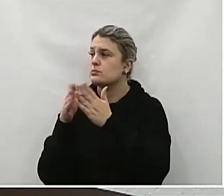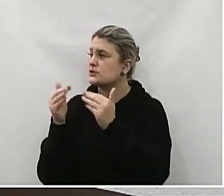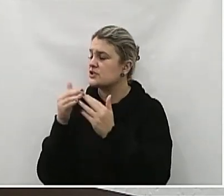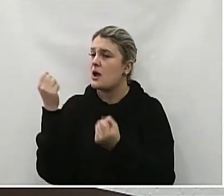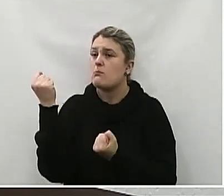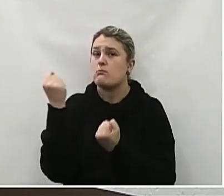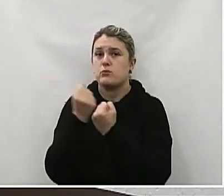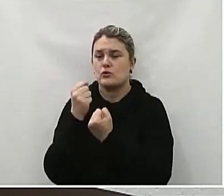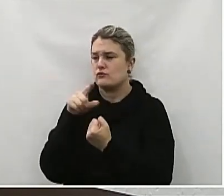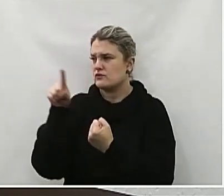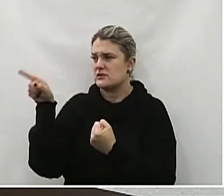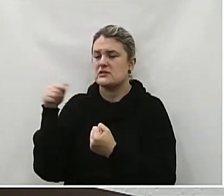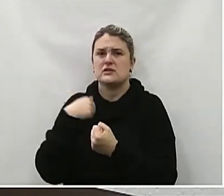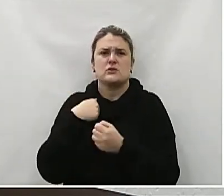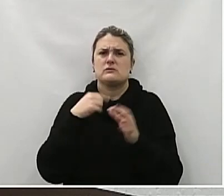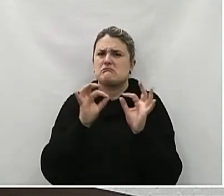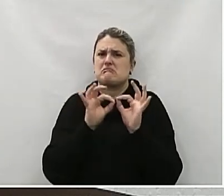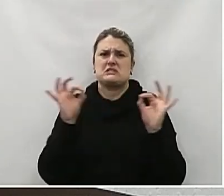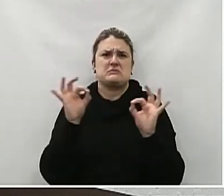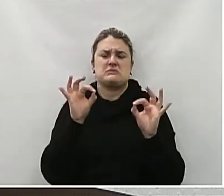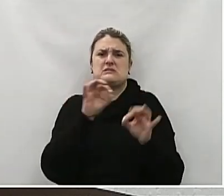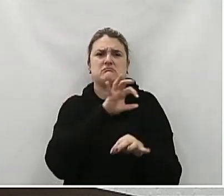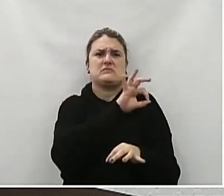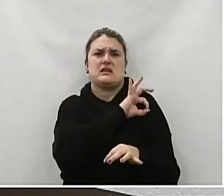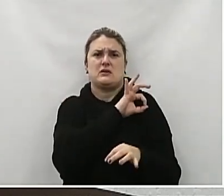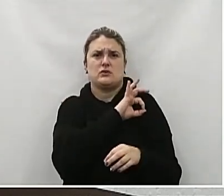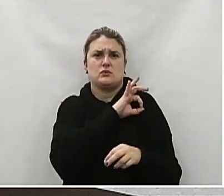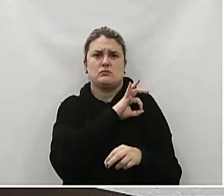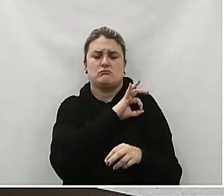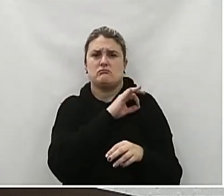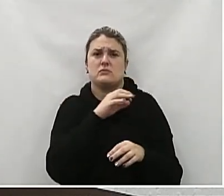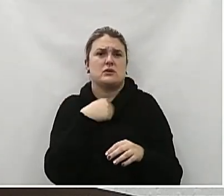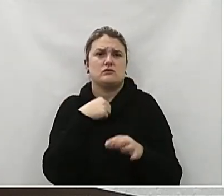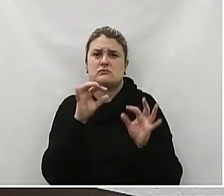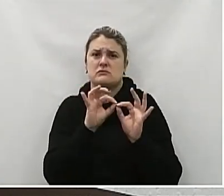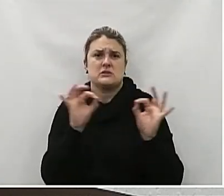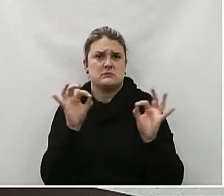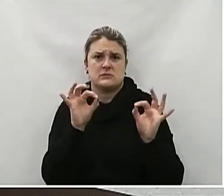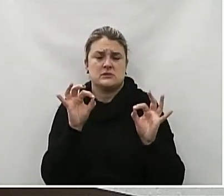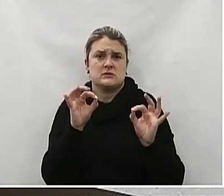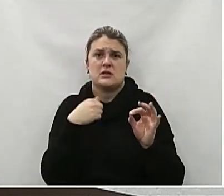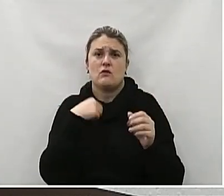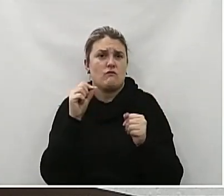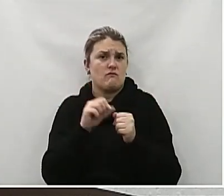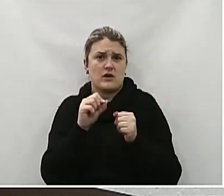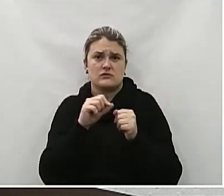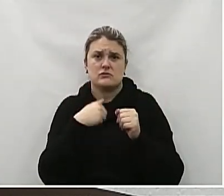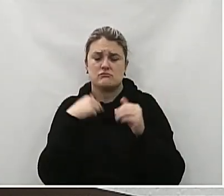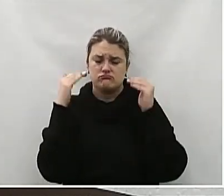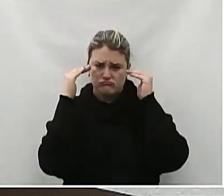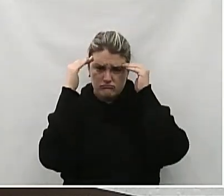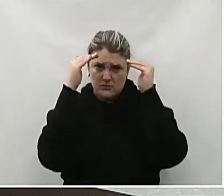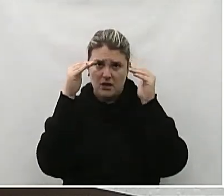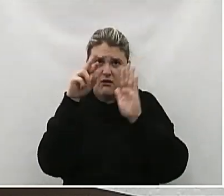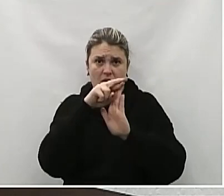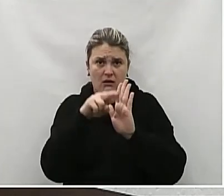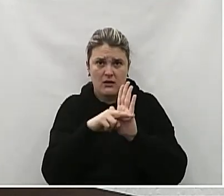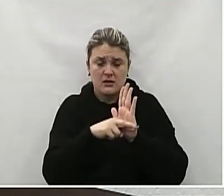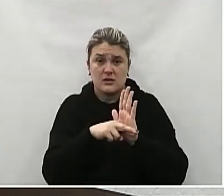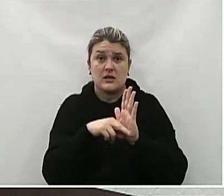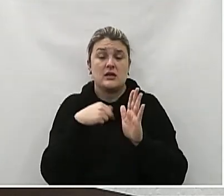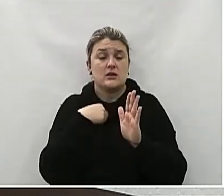vocês Eu não sou ninguém Eu sou um delegado De polícia E a gente executa Aquilo que já aconteceu Tenta prevenir Com as medidas